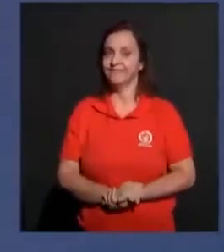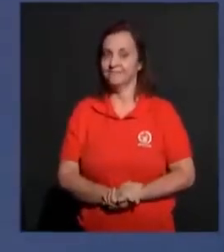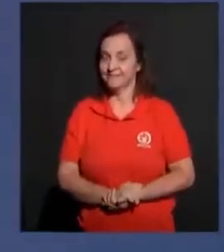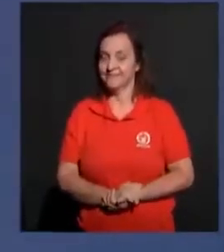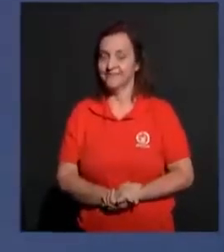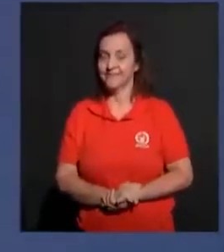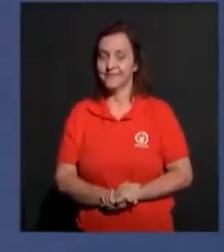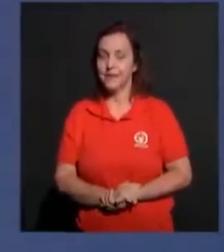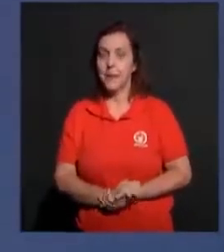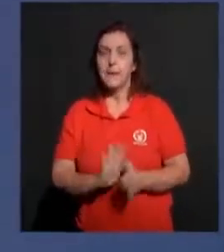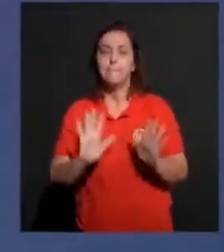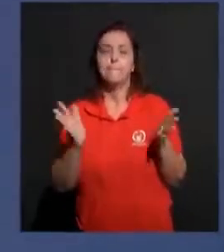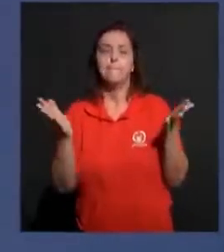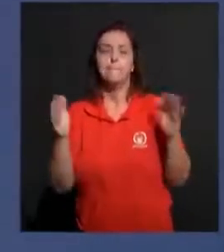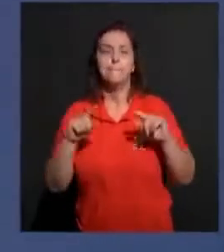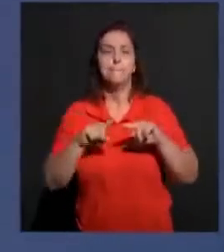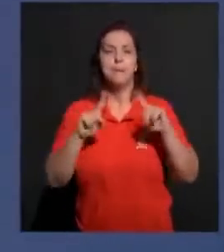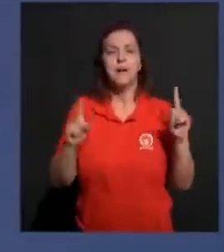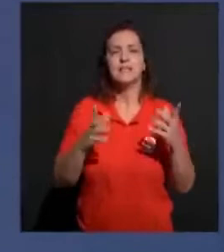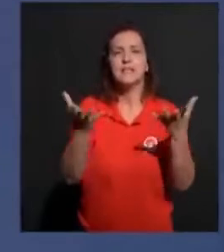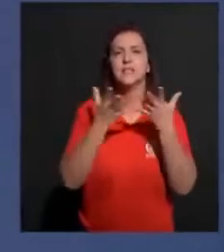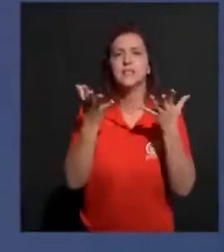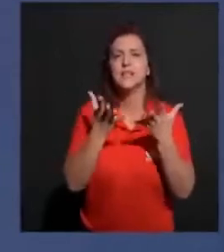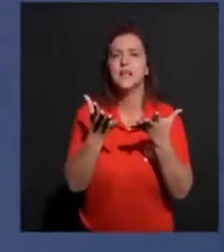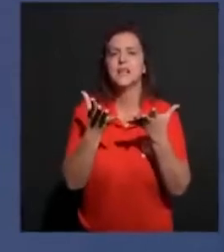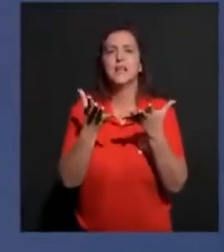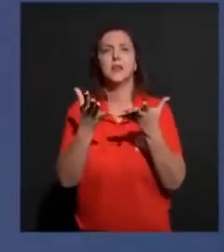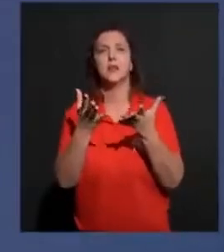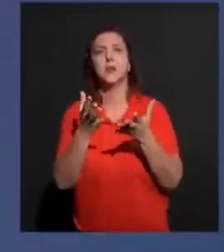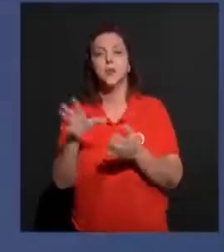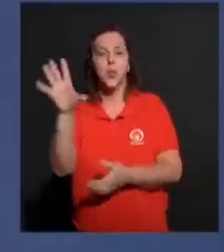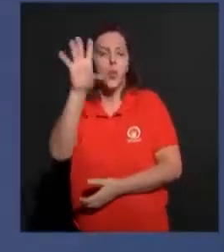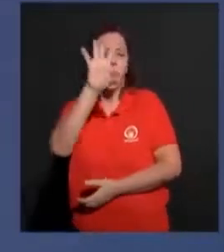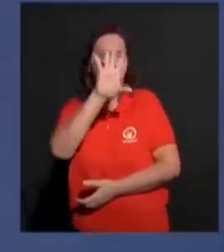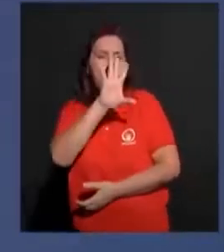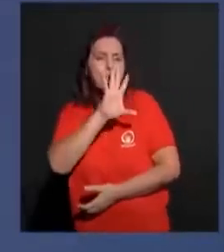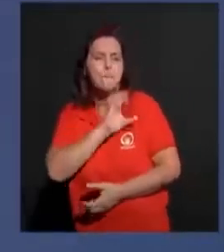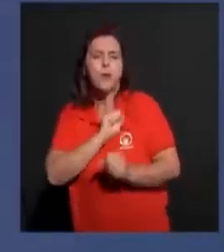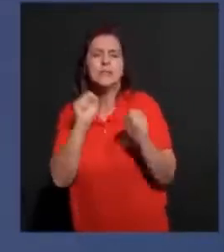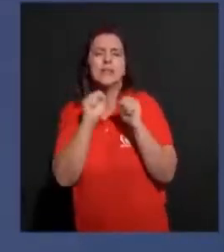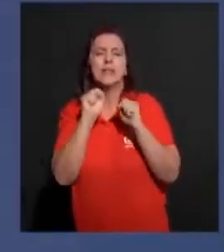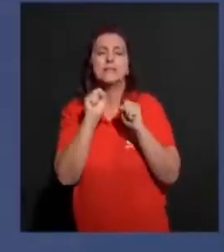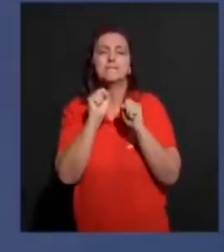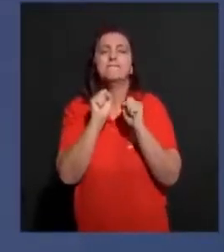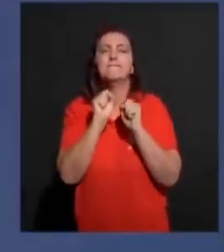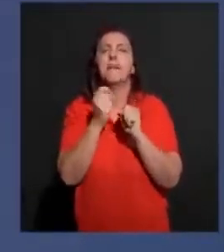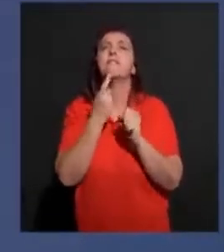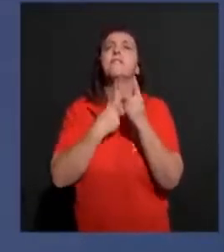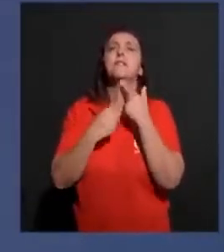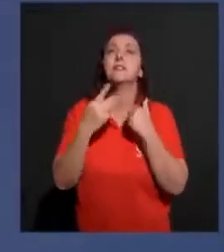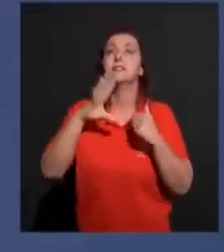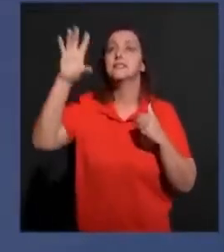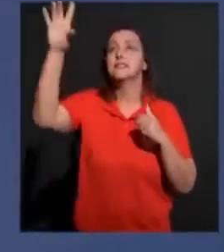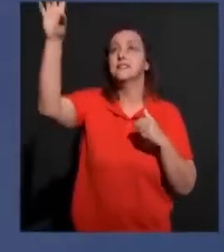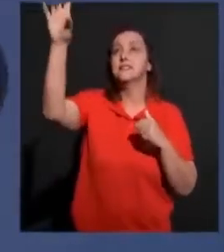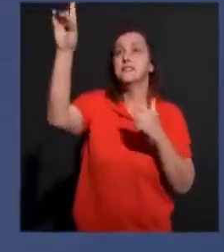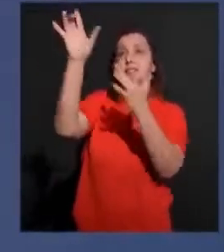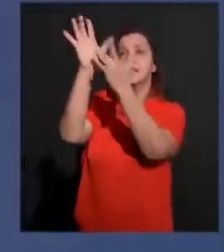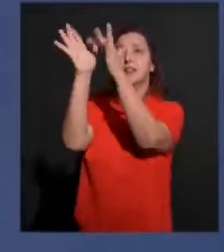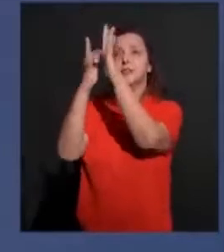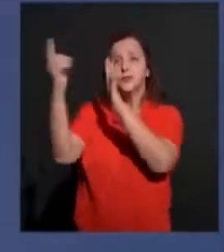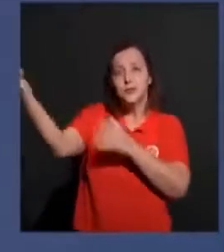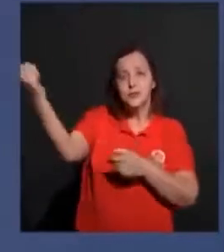desejamos declarar, anunciar esse amor pela vinda de Cristo, meu irmão. Nós precisamos